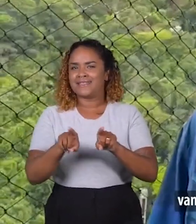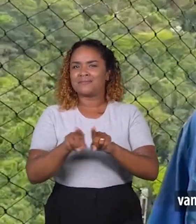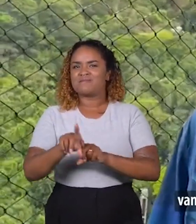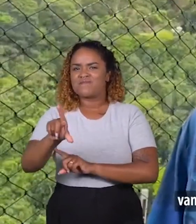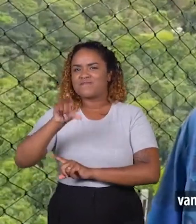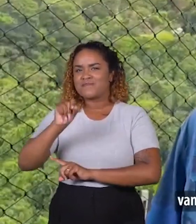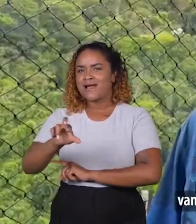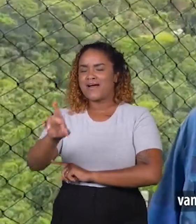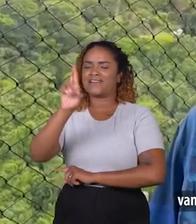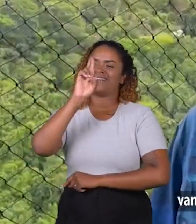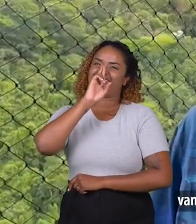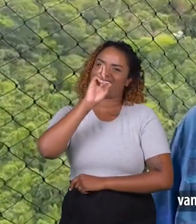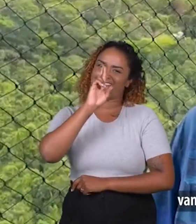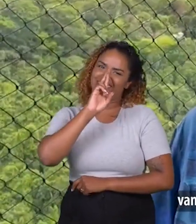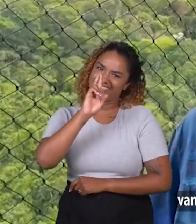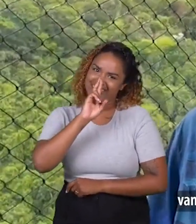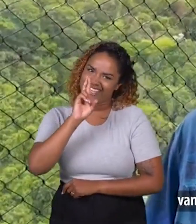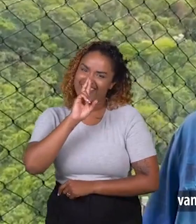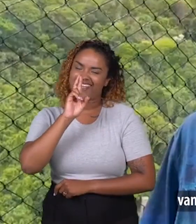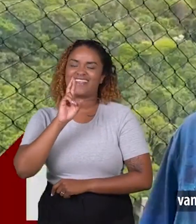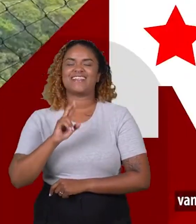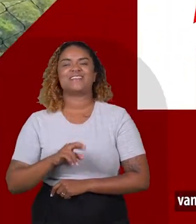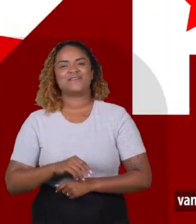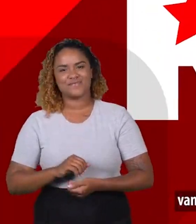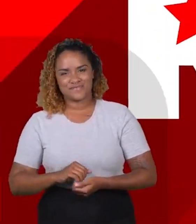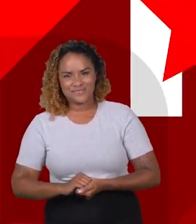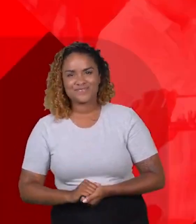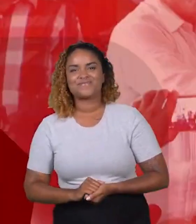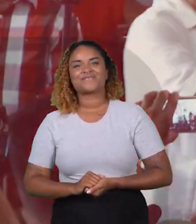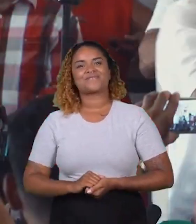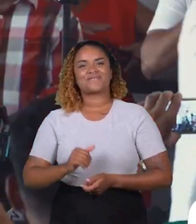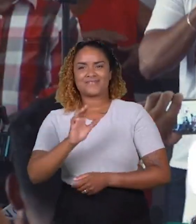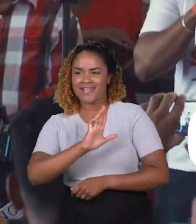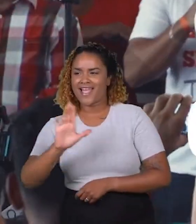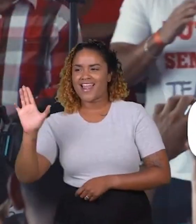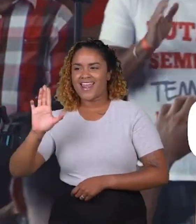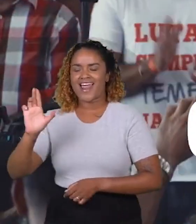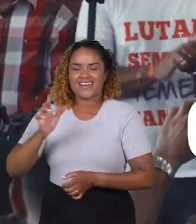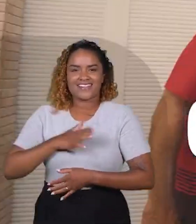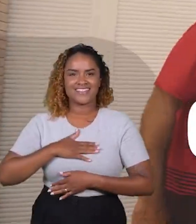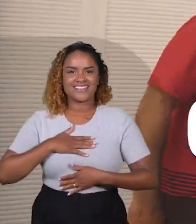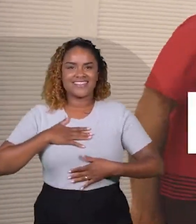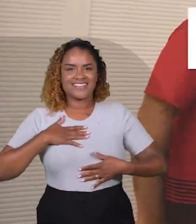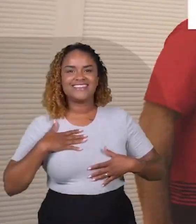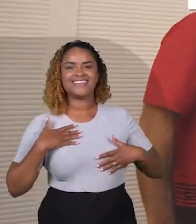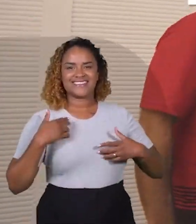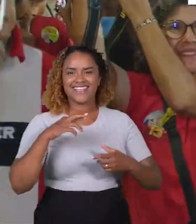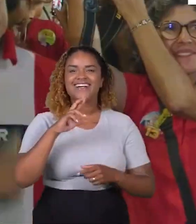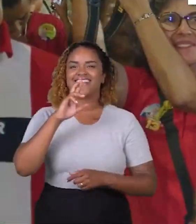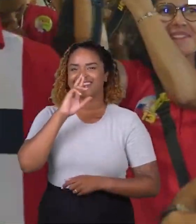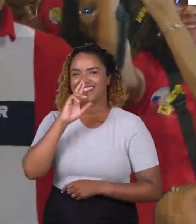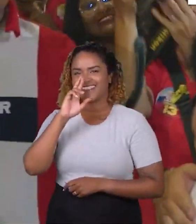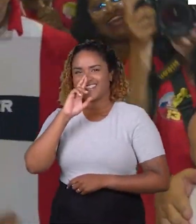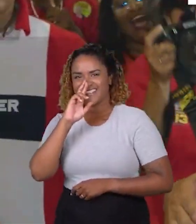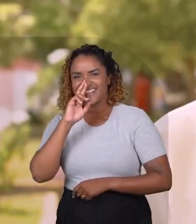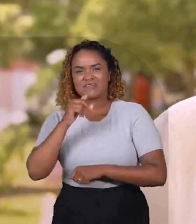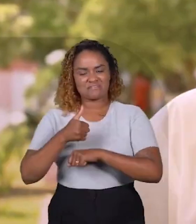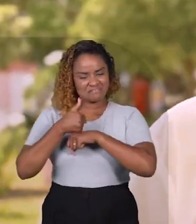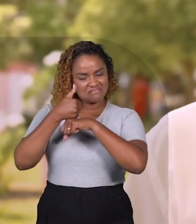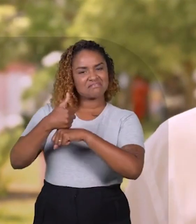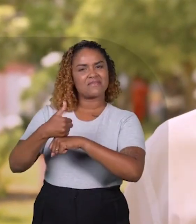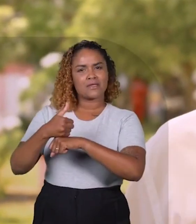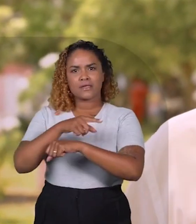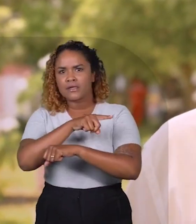vamos eleger Rogério Carvalho para o governo do Estado. Lula é o mais querido, Rogério é o preferido.